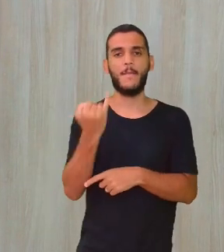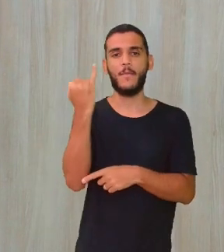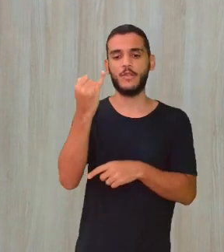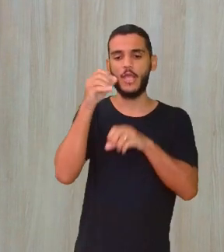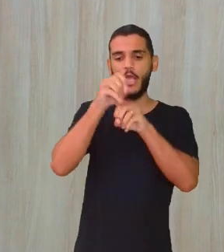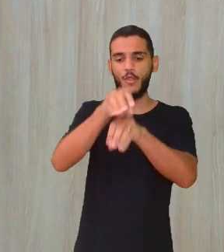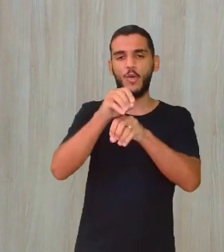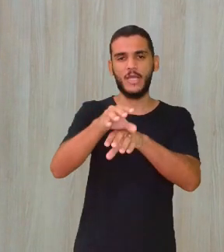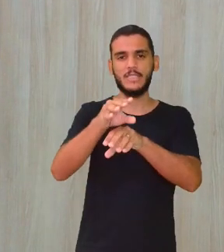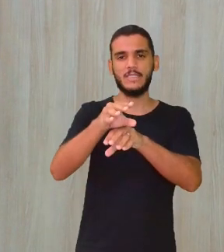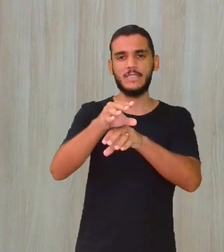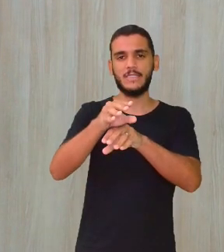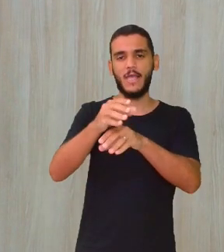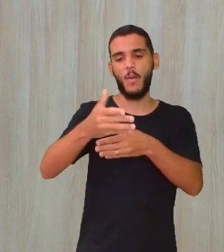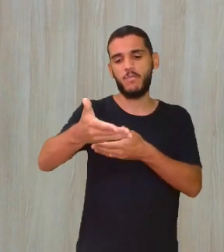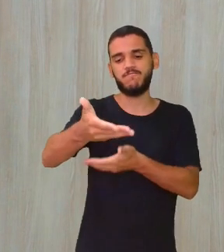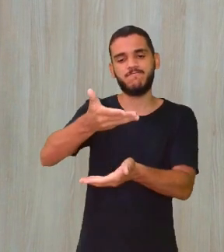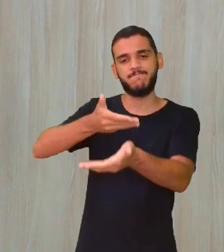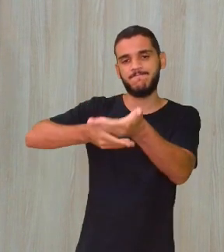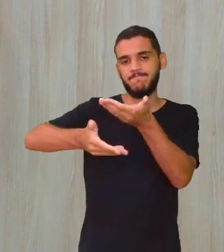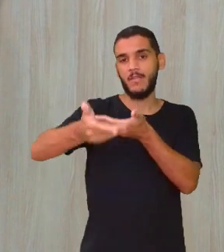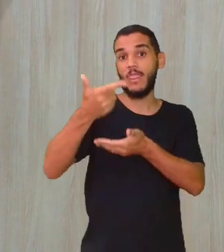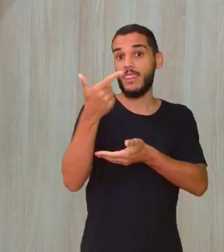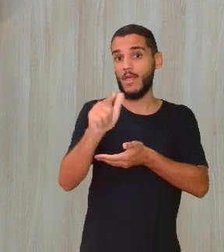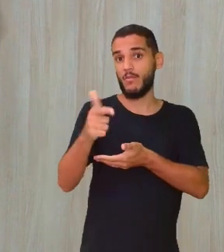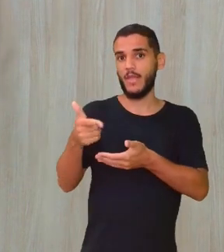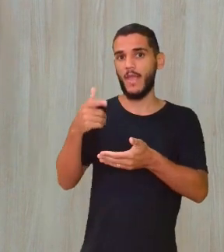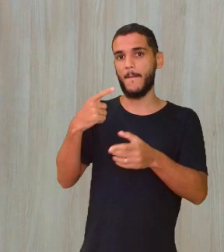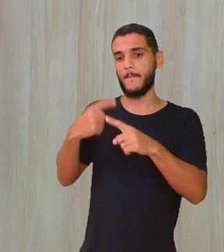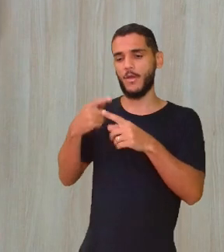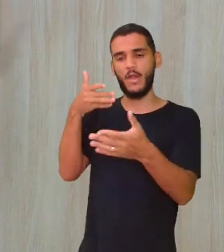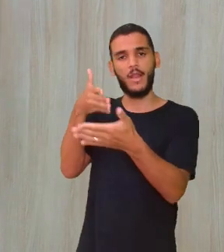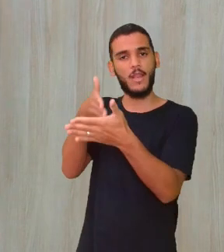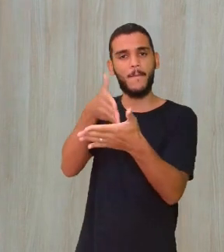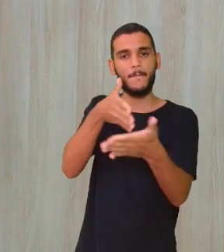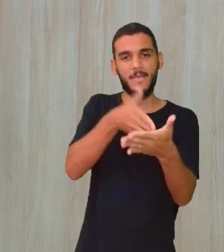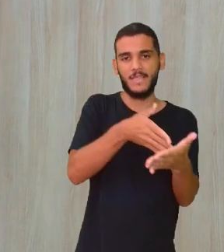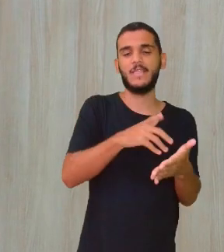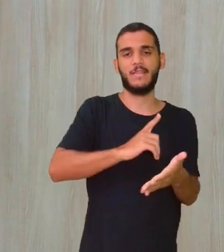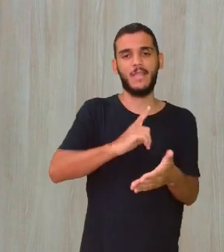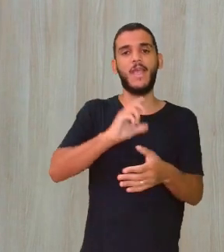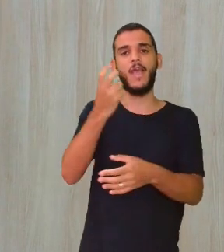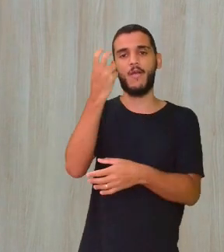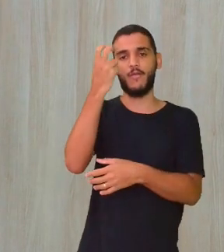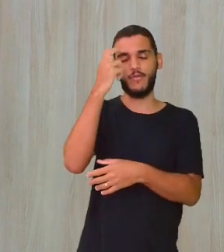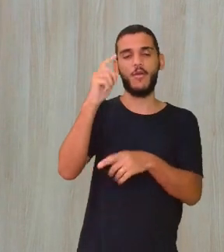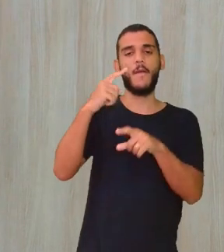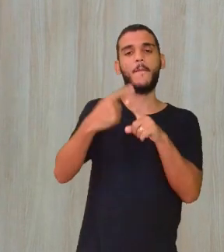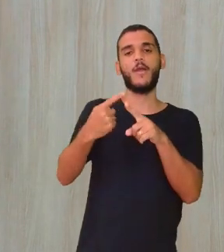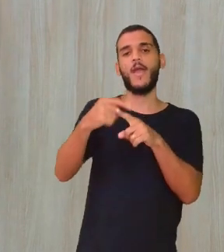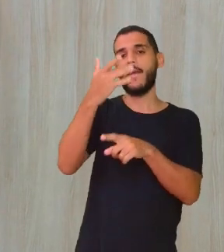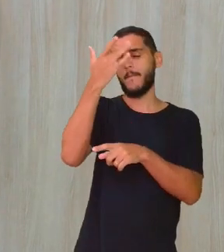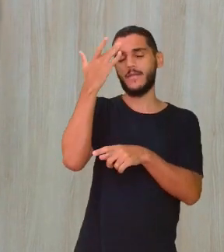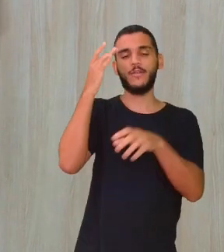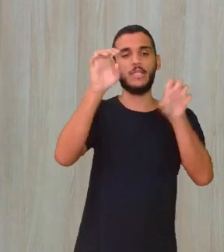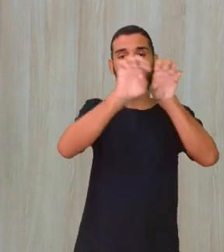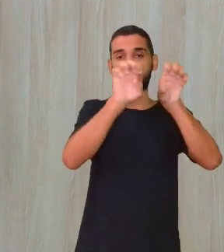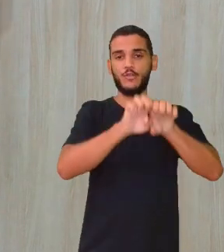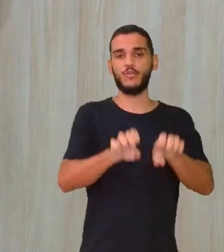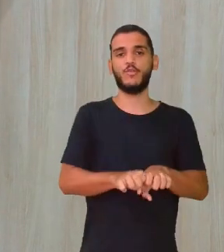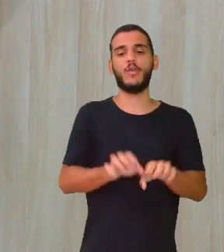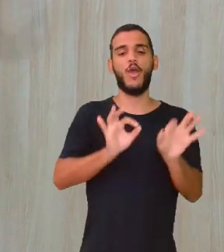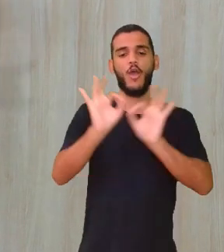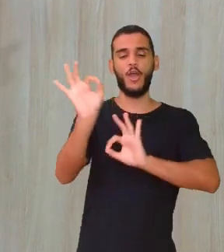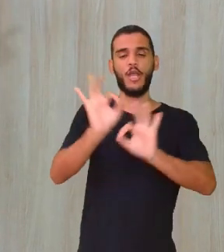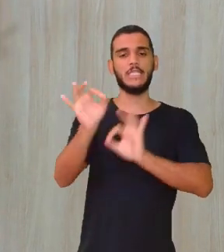se limite à educação e à cultura para você manter a estrutura de poder